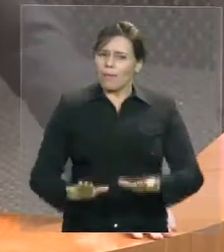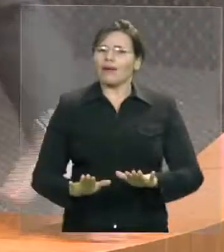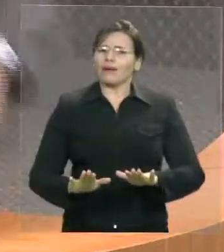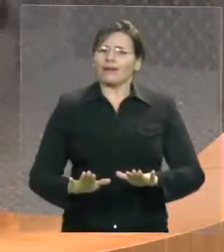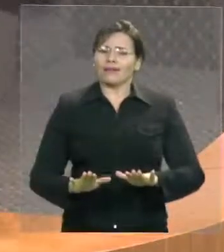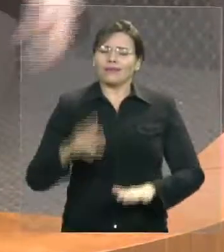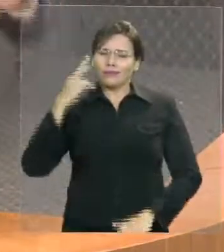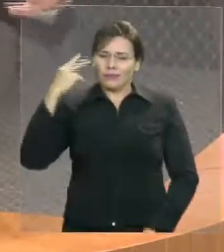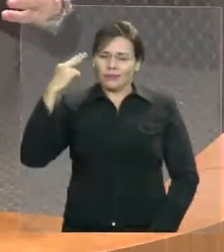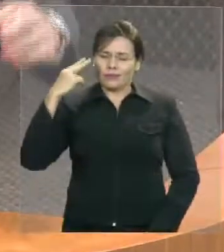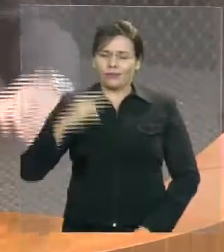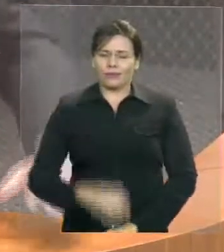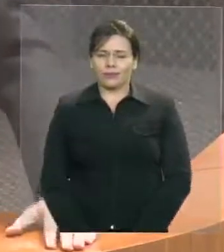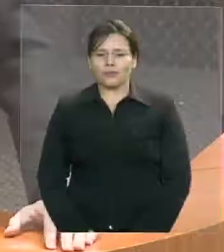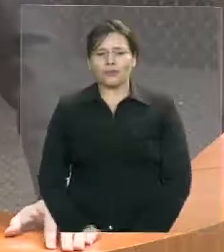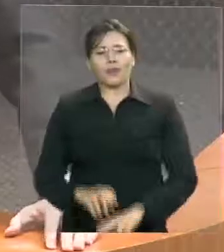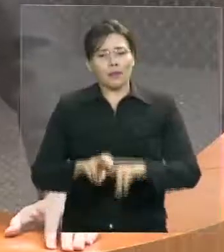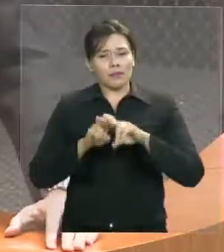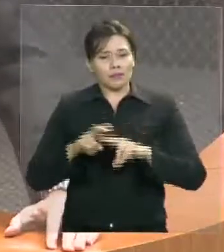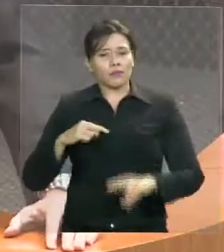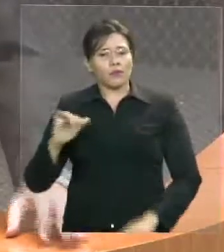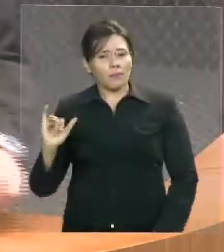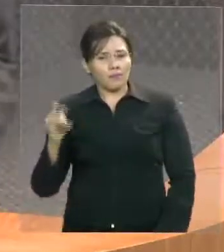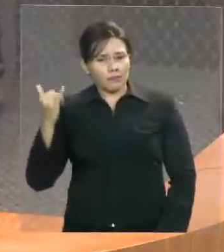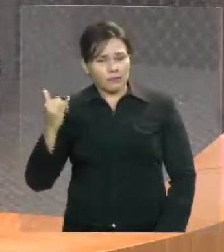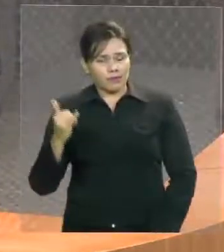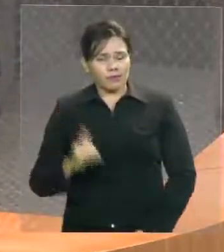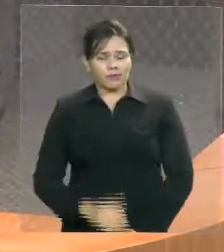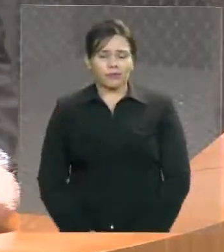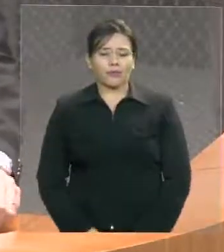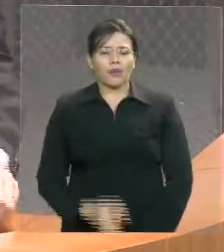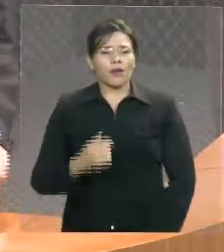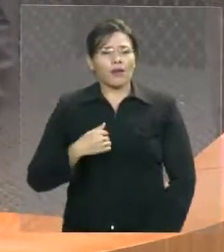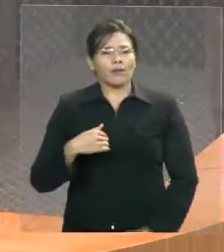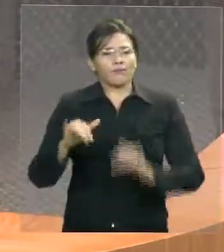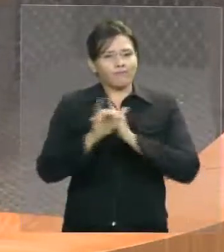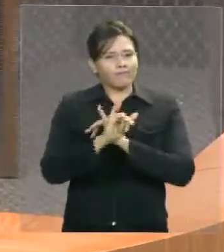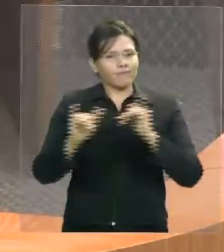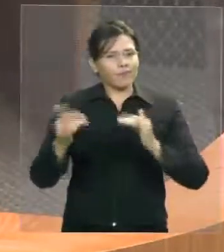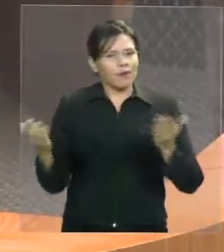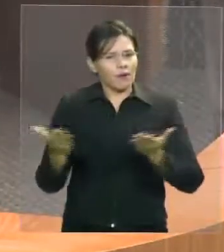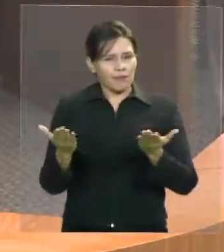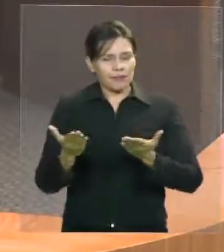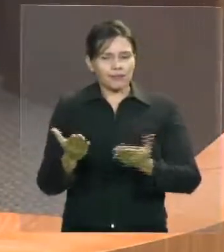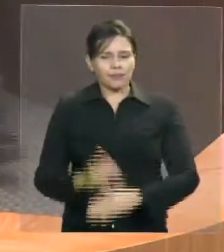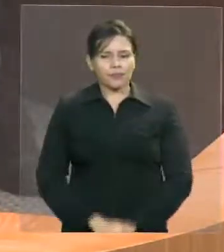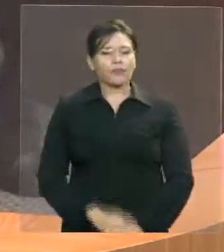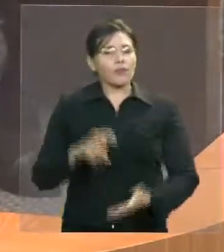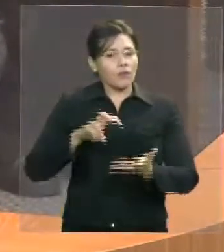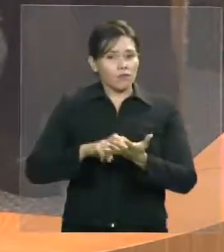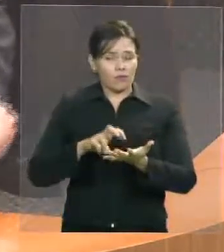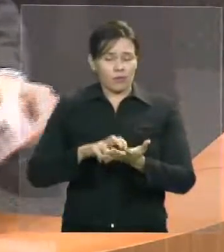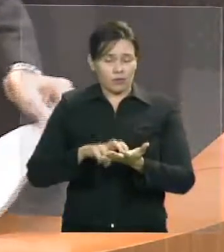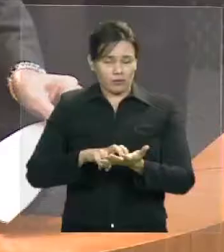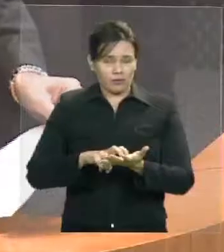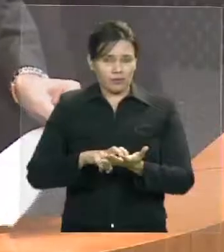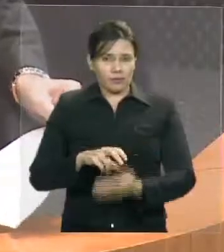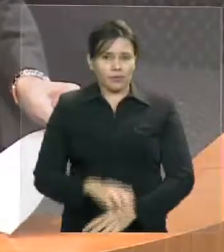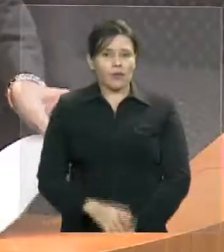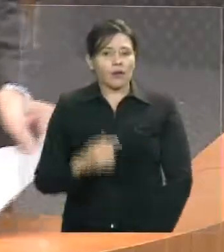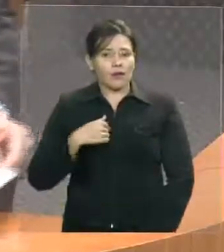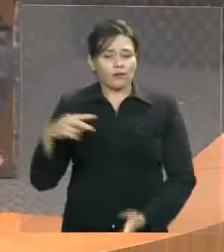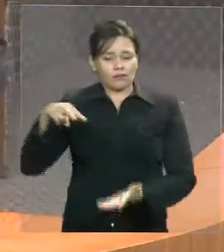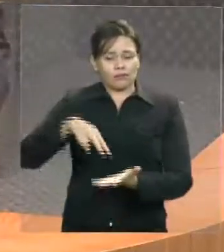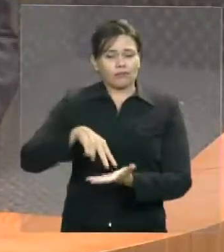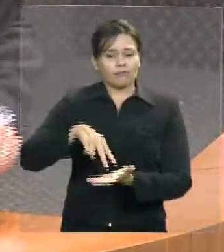nisso, aproveitando essa frase, eu quero dizer que hoje, de manhã, venho aqui